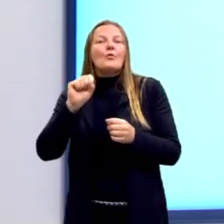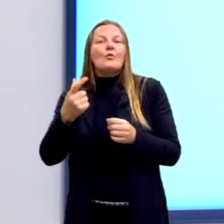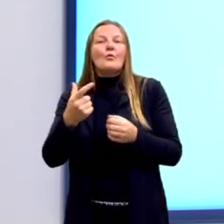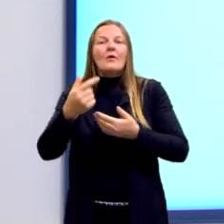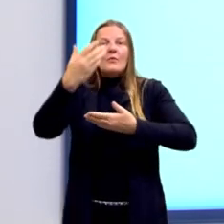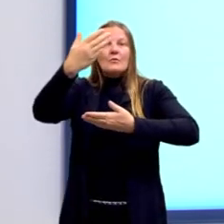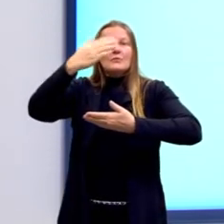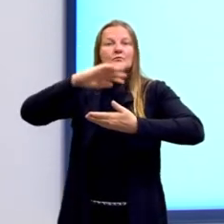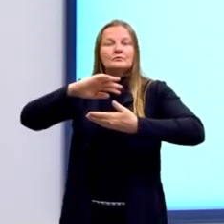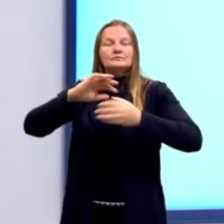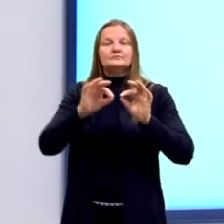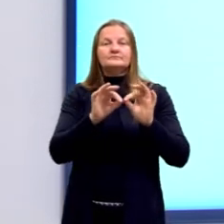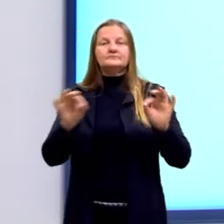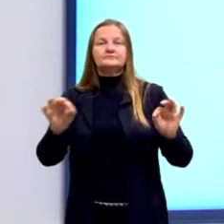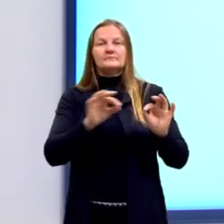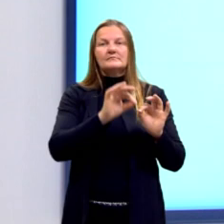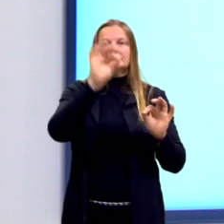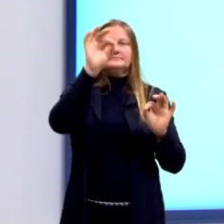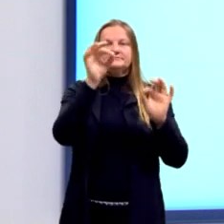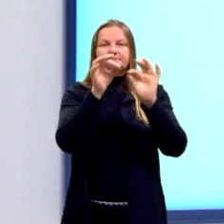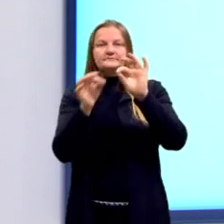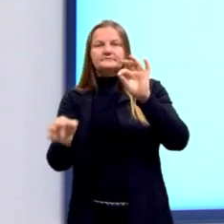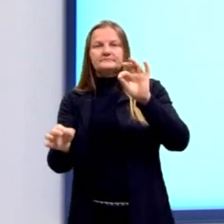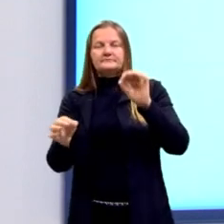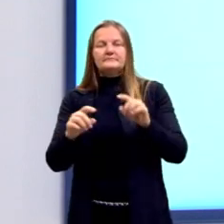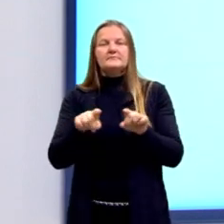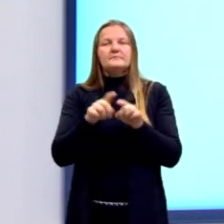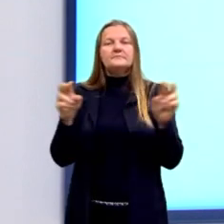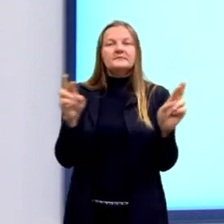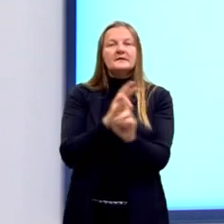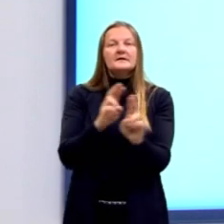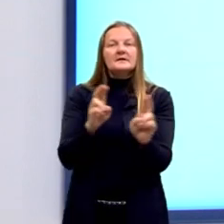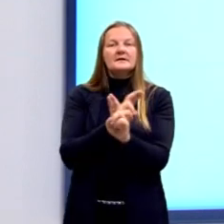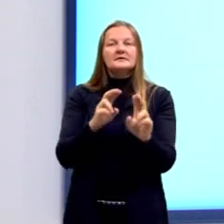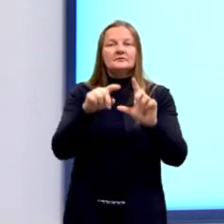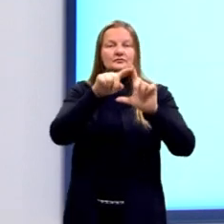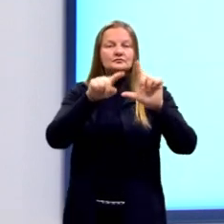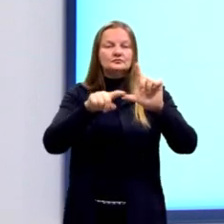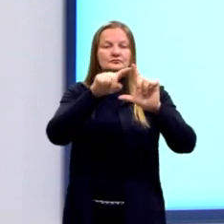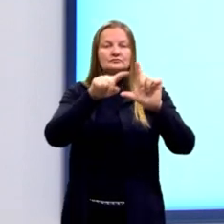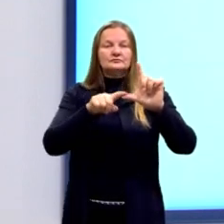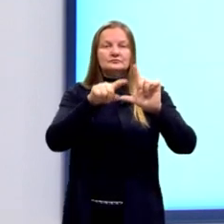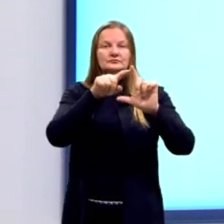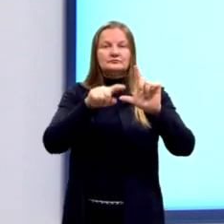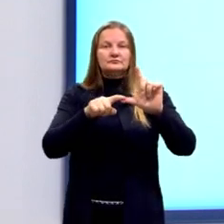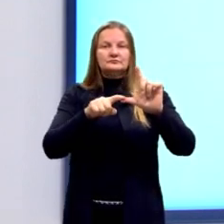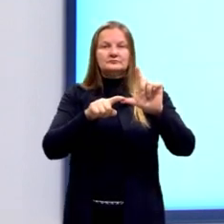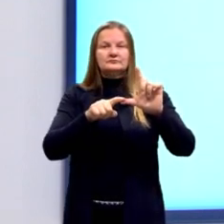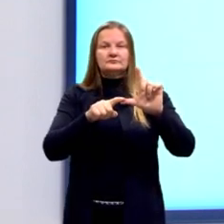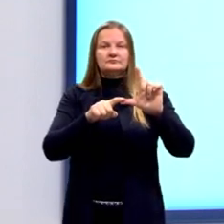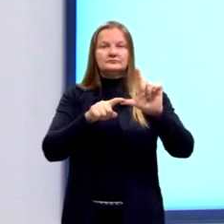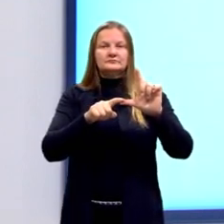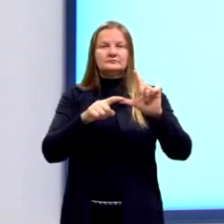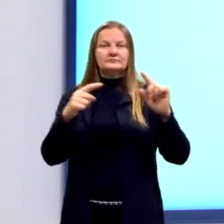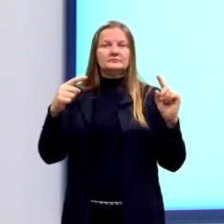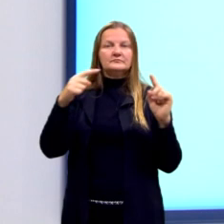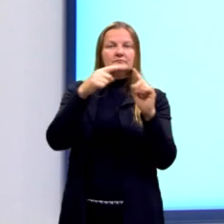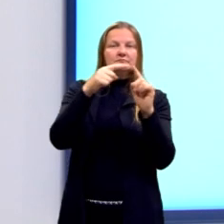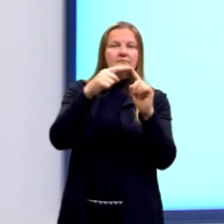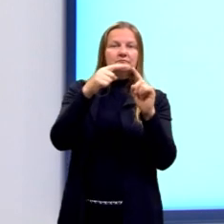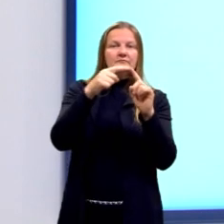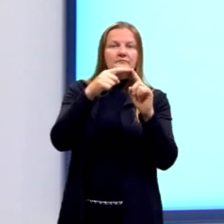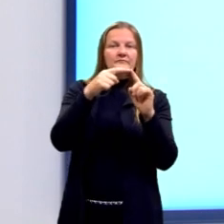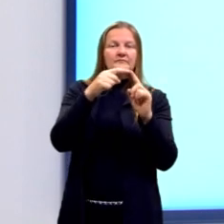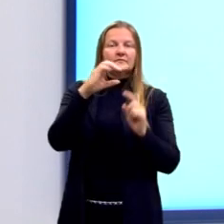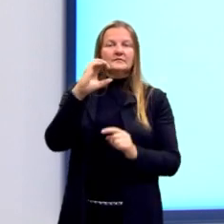a qual medida. Mas sabemos a relação entre os ângulos. O ângulo com o vértice em C